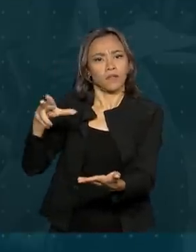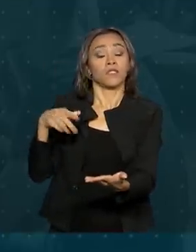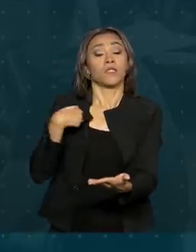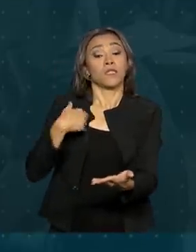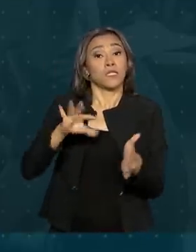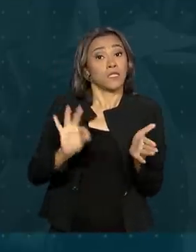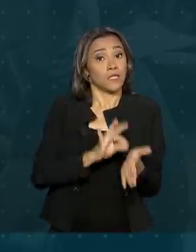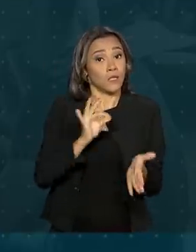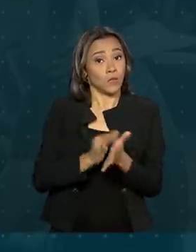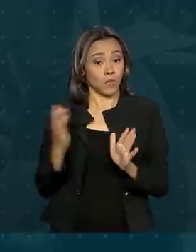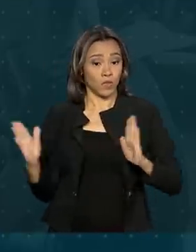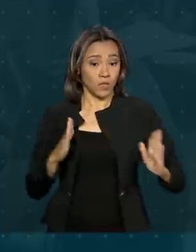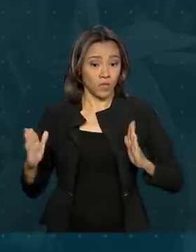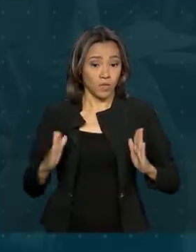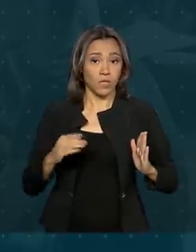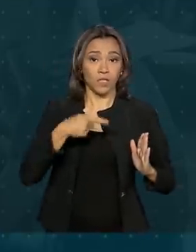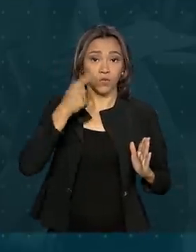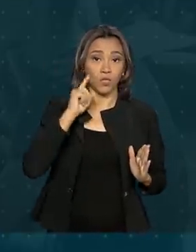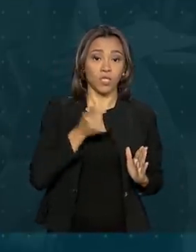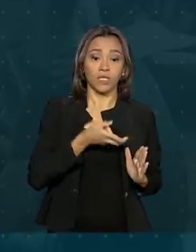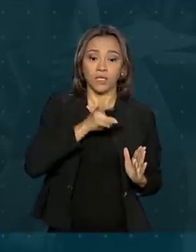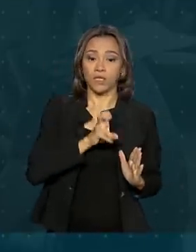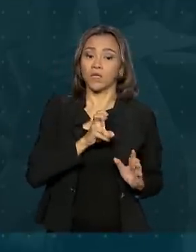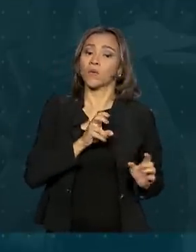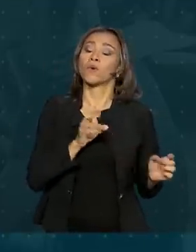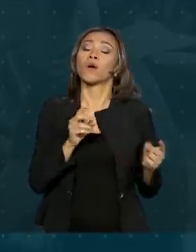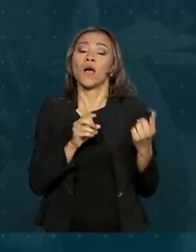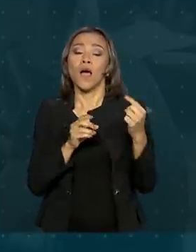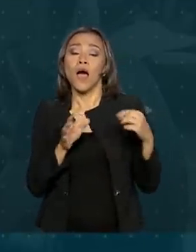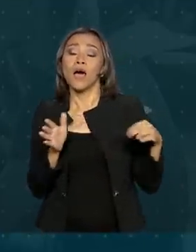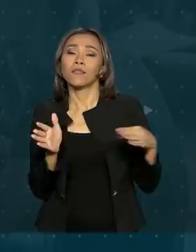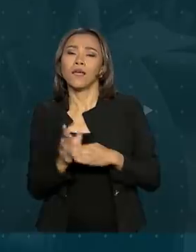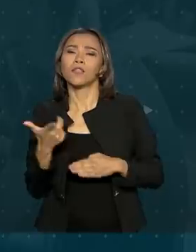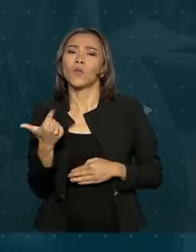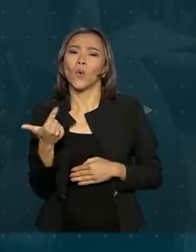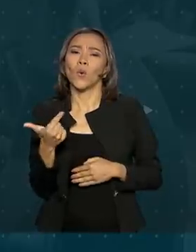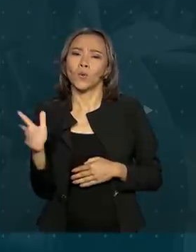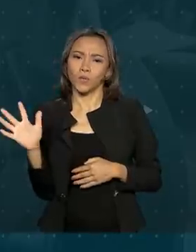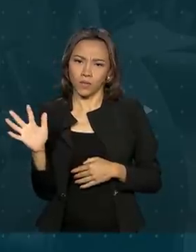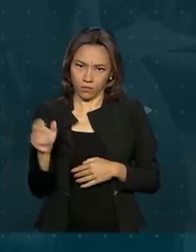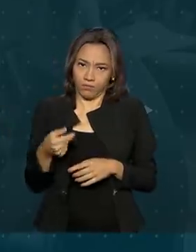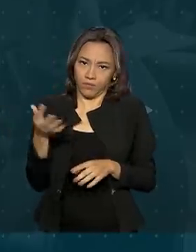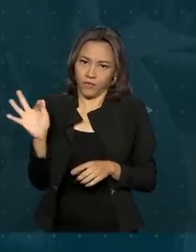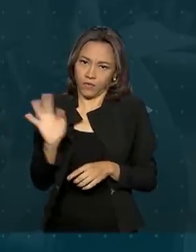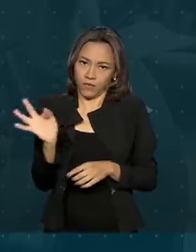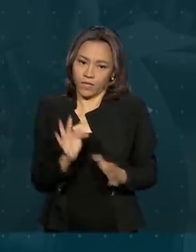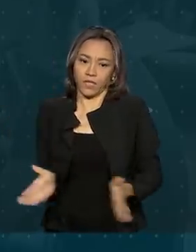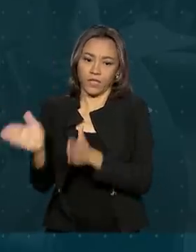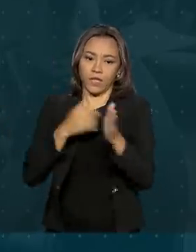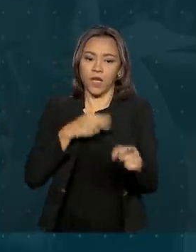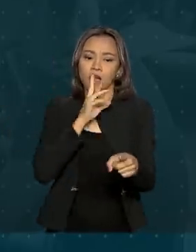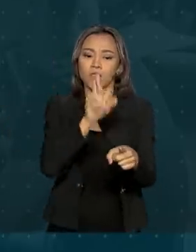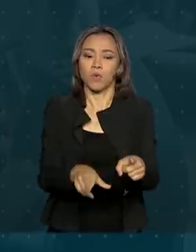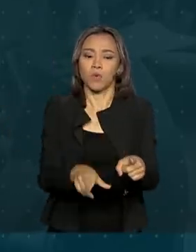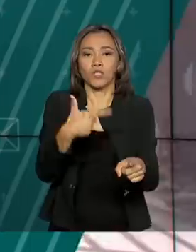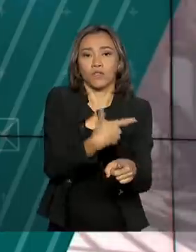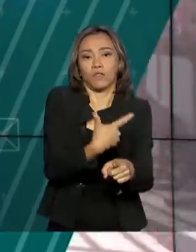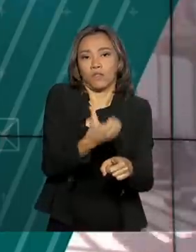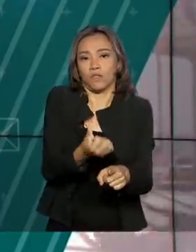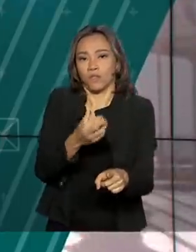As inscrições serão de 5 a 12 de fevereiro. A divulgação dos resultados em 26 de fevereiro.